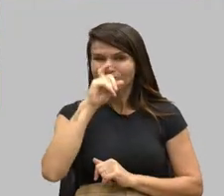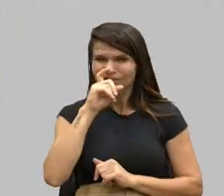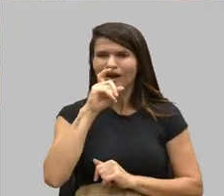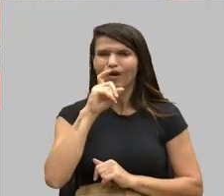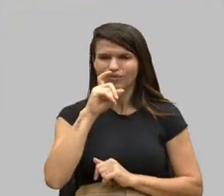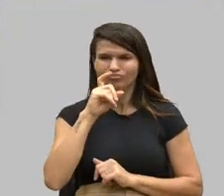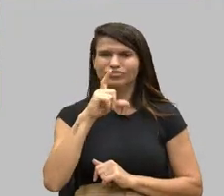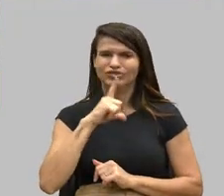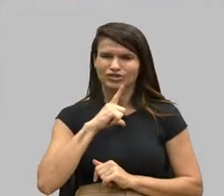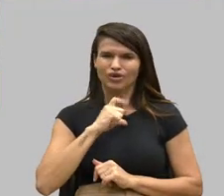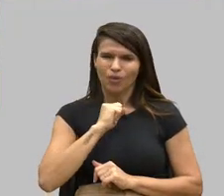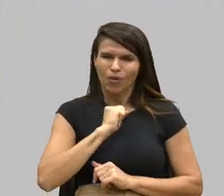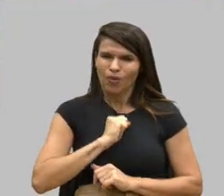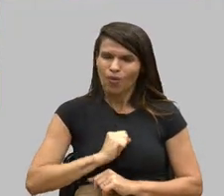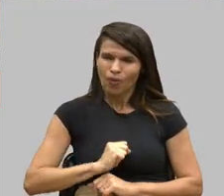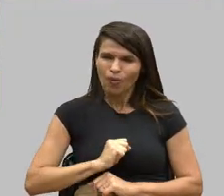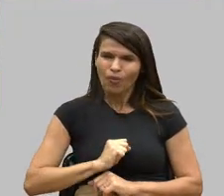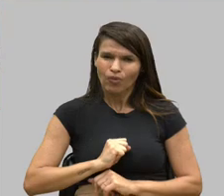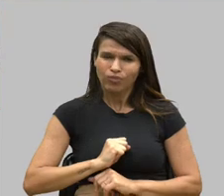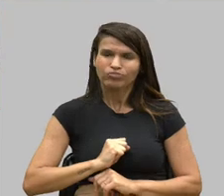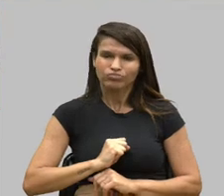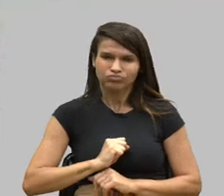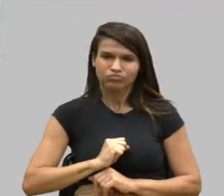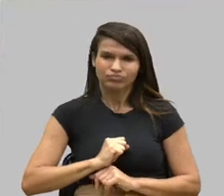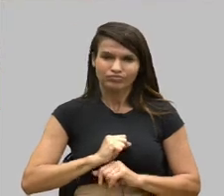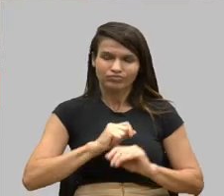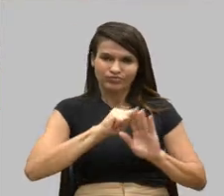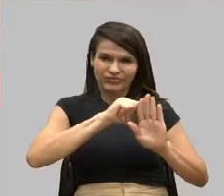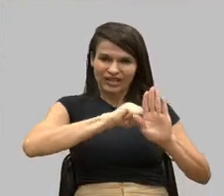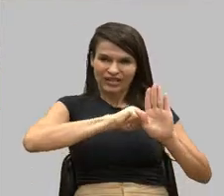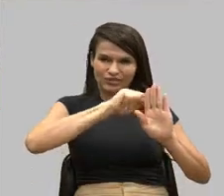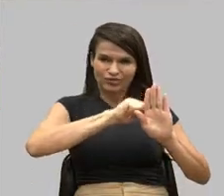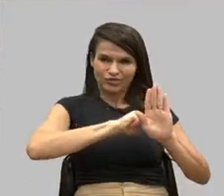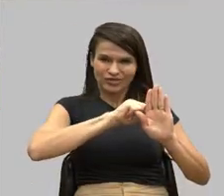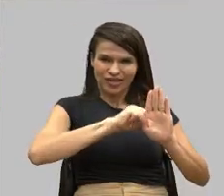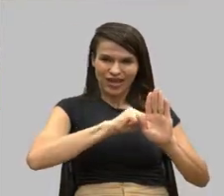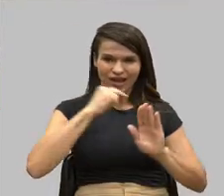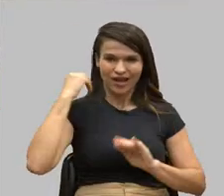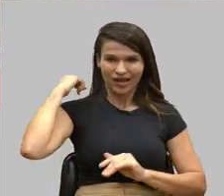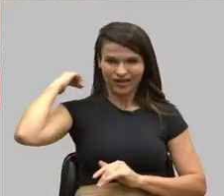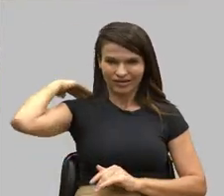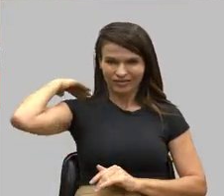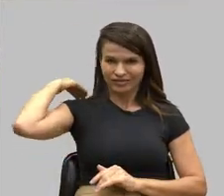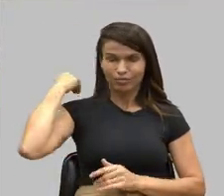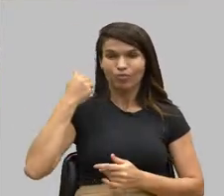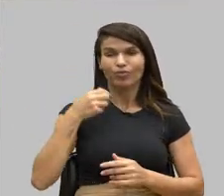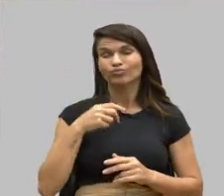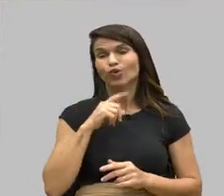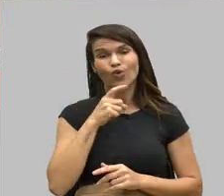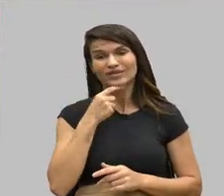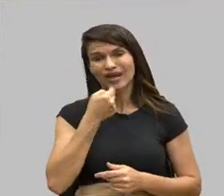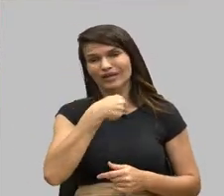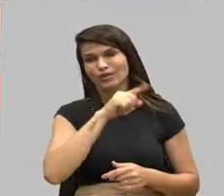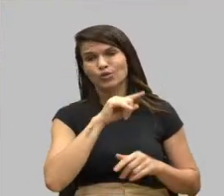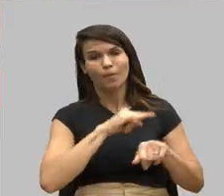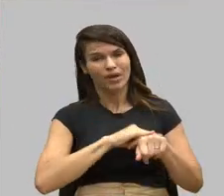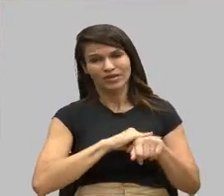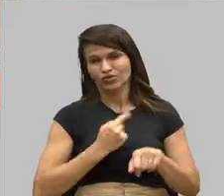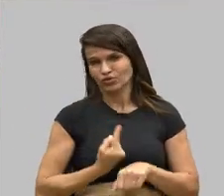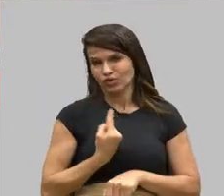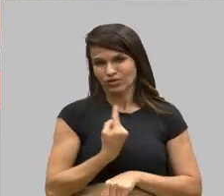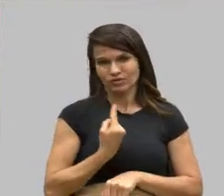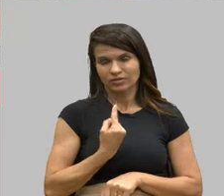porque ele é autista e ele não consegue ir ao banheiro sozinho. E eu coloquei isso para a escola, coloquei isso para a